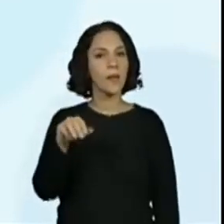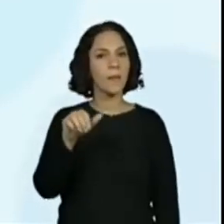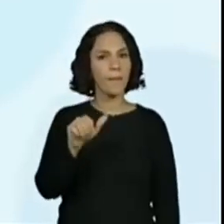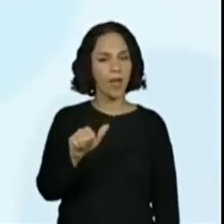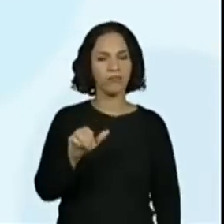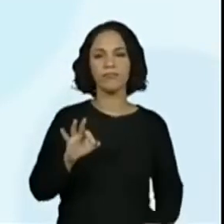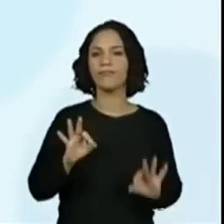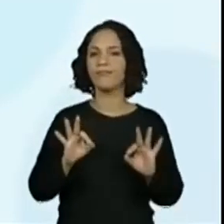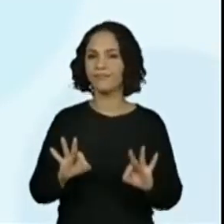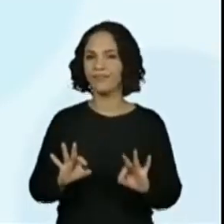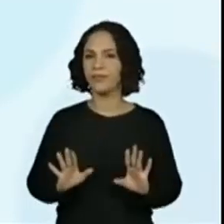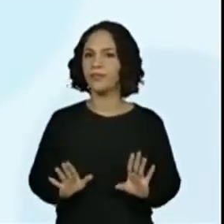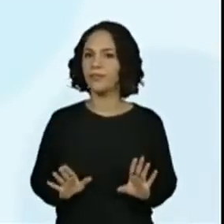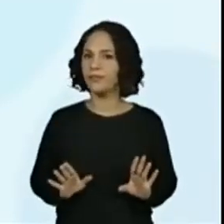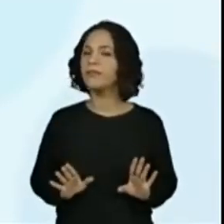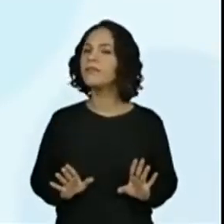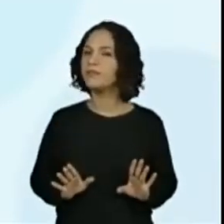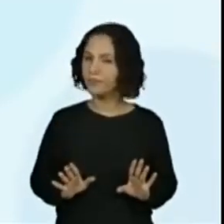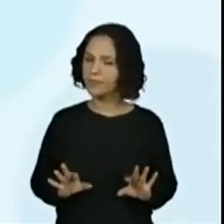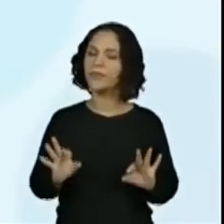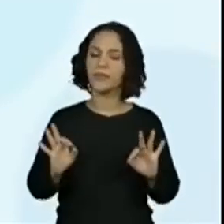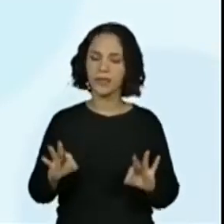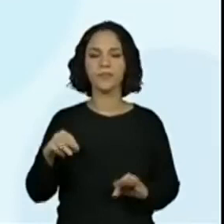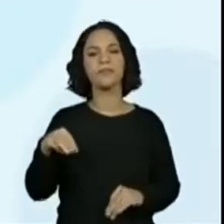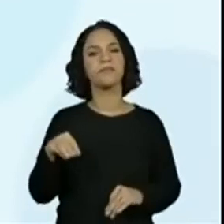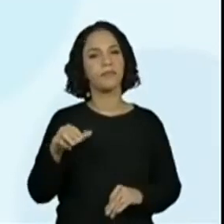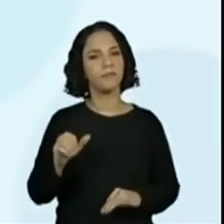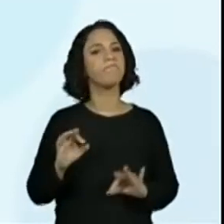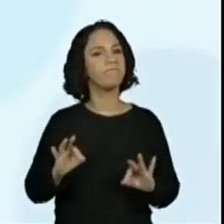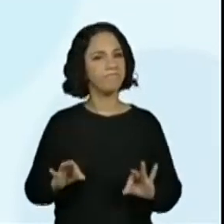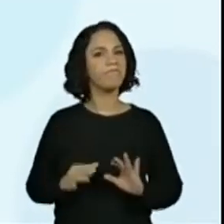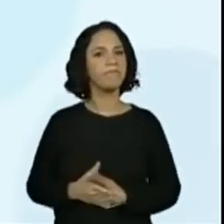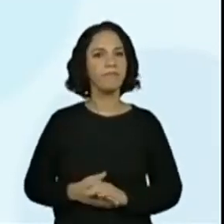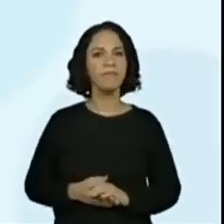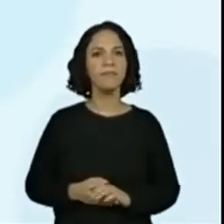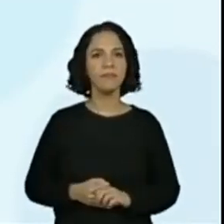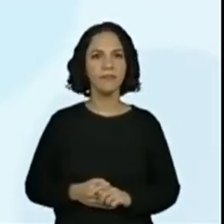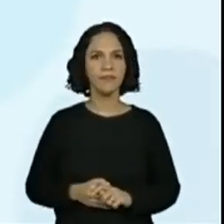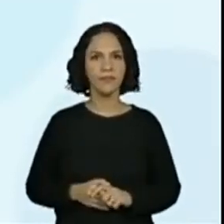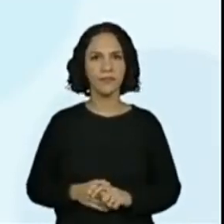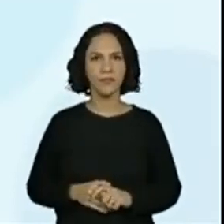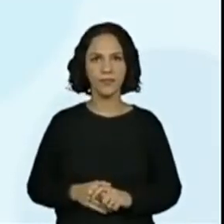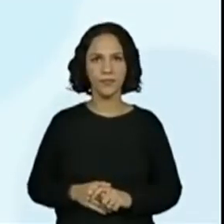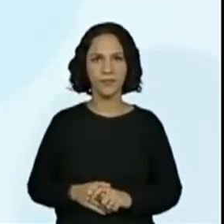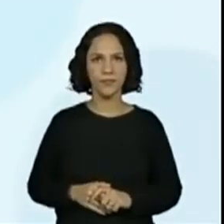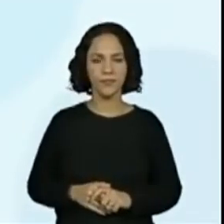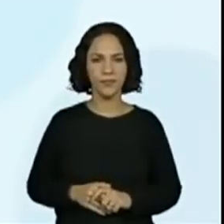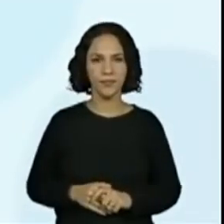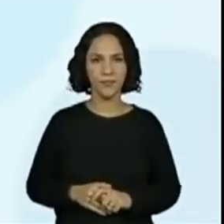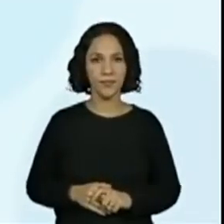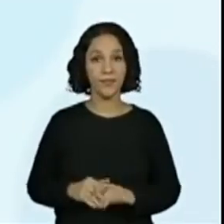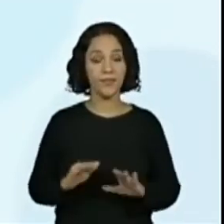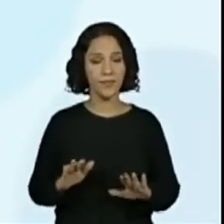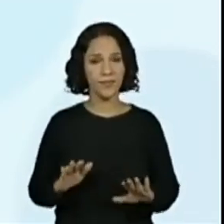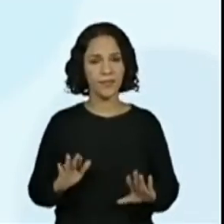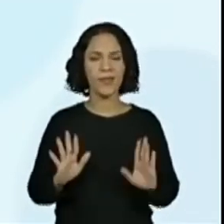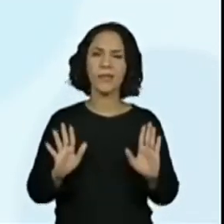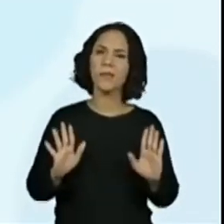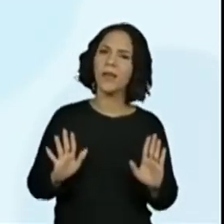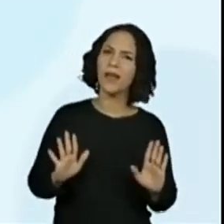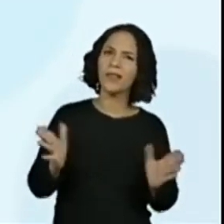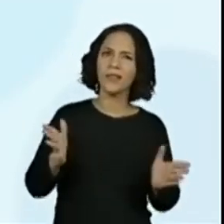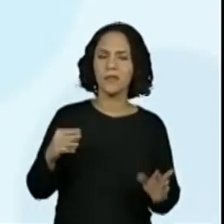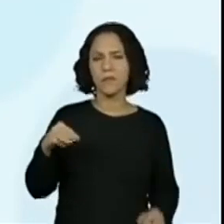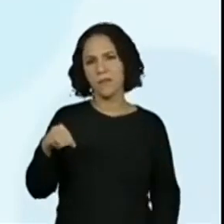garantiu. Ele garantiu. gente pode já usar o M e o A, professora. O M e o A. Poxa vida, aí ele